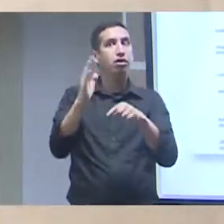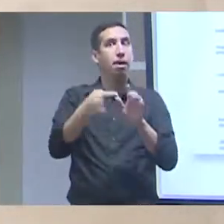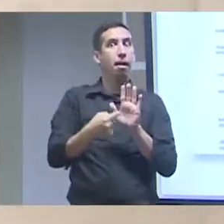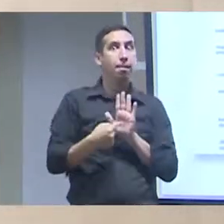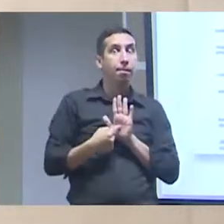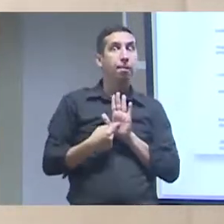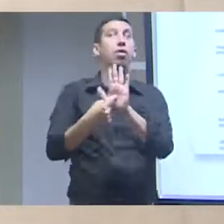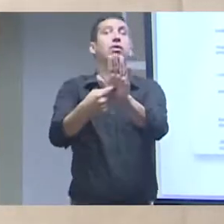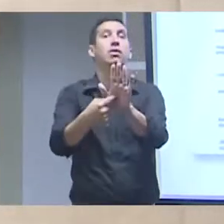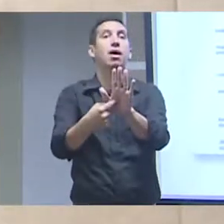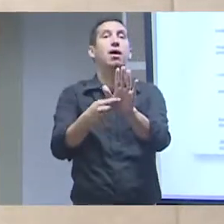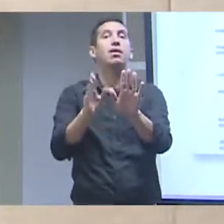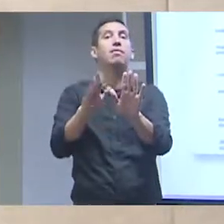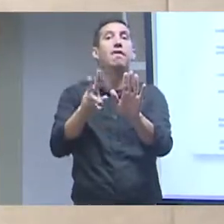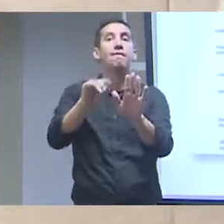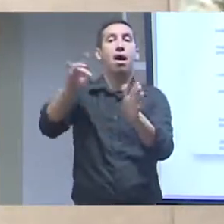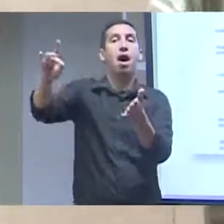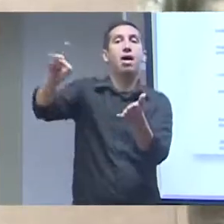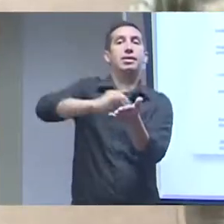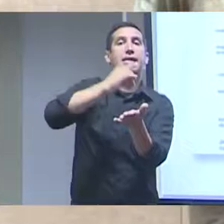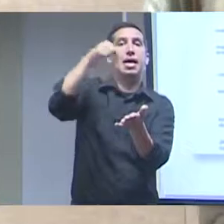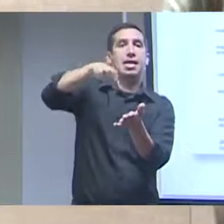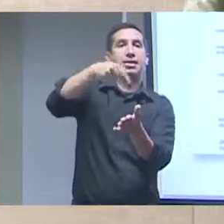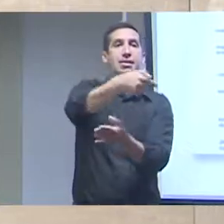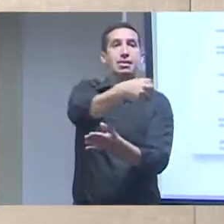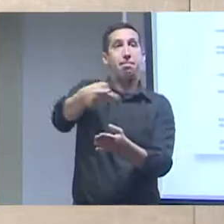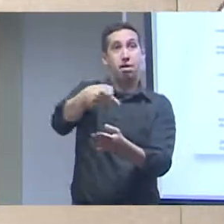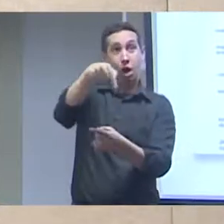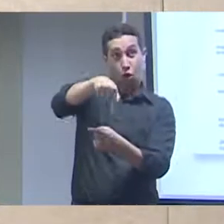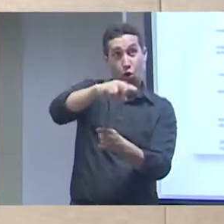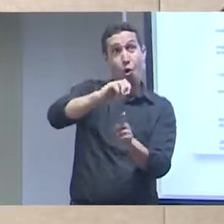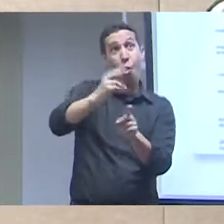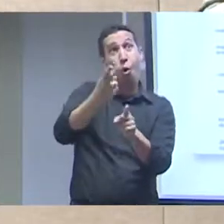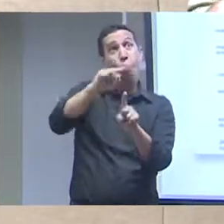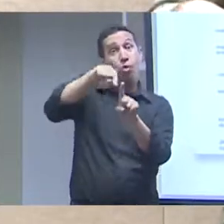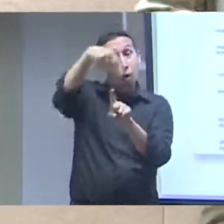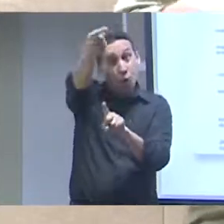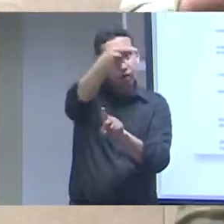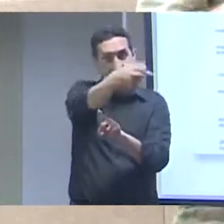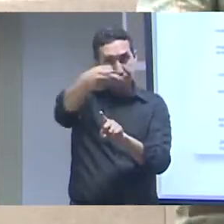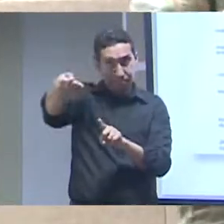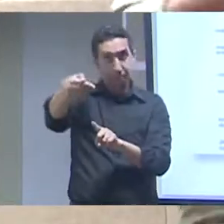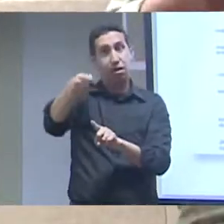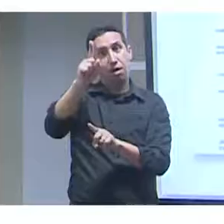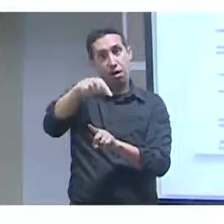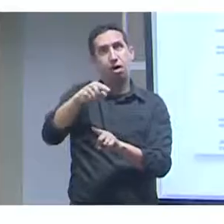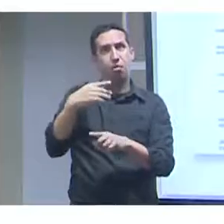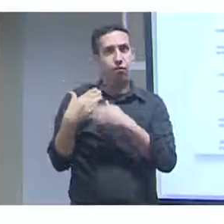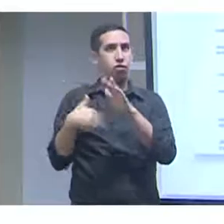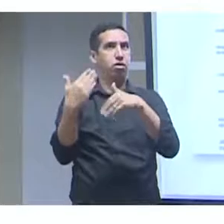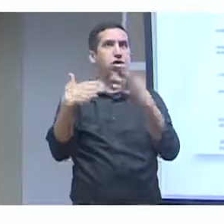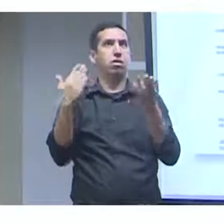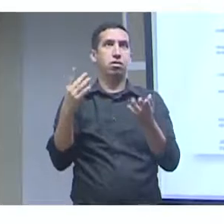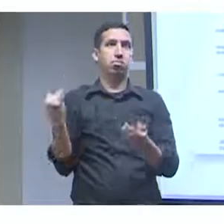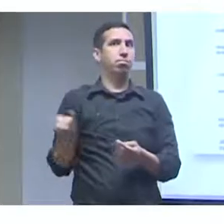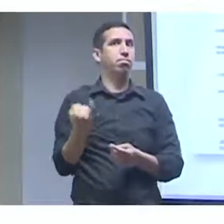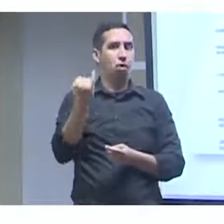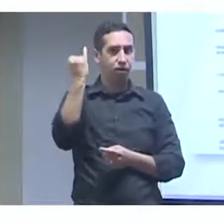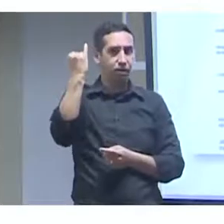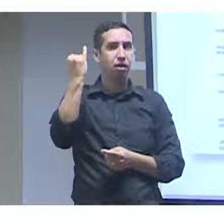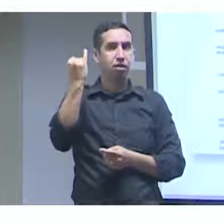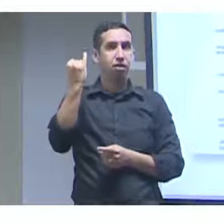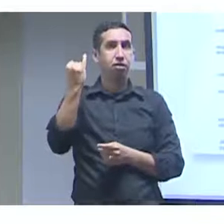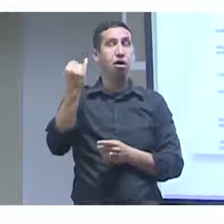estávamos com uma nova política para ser publicada e ela deve estar sendo assinada dessa semana ou a próxima, que já é uma